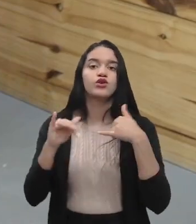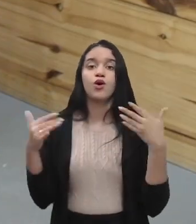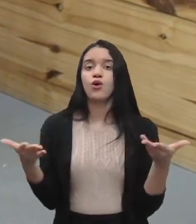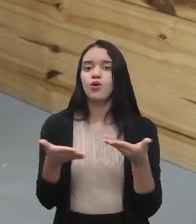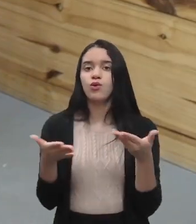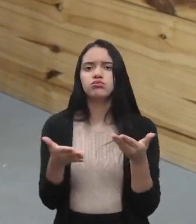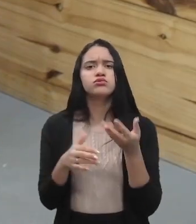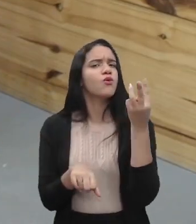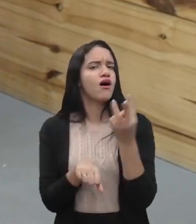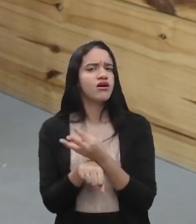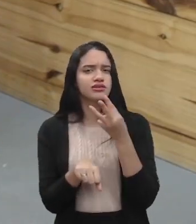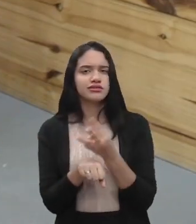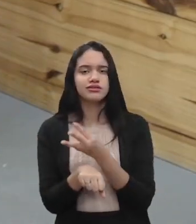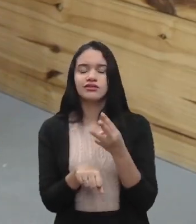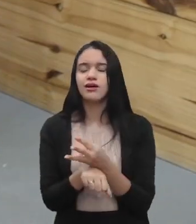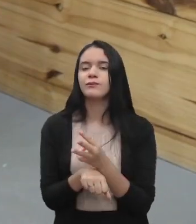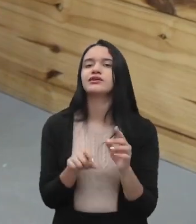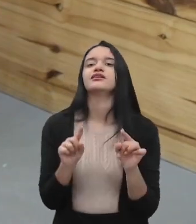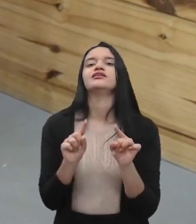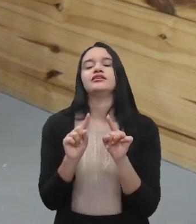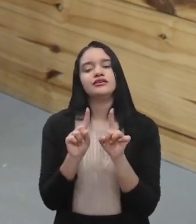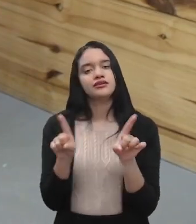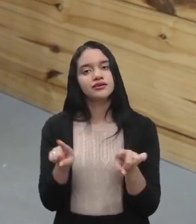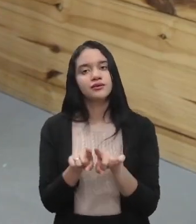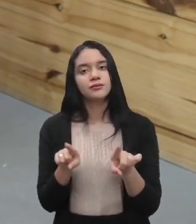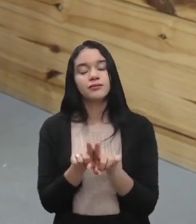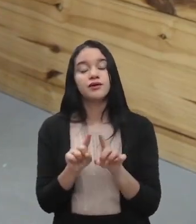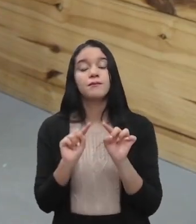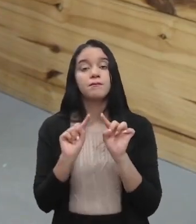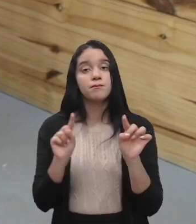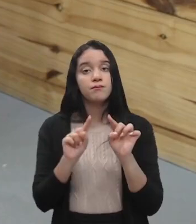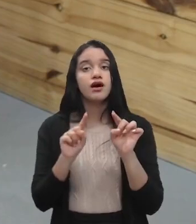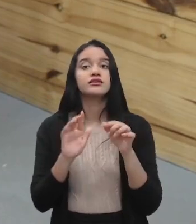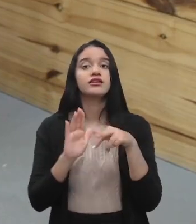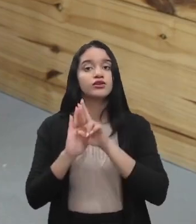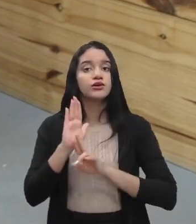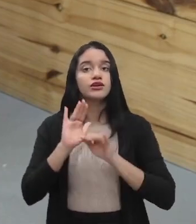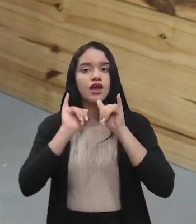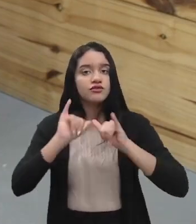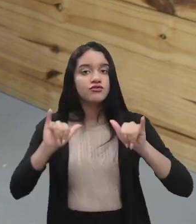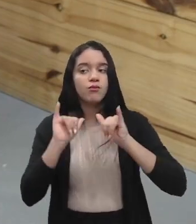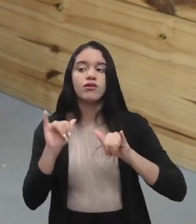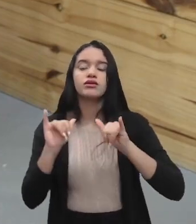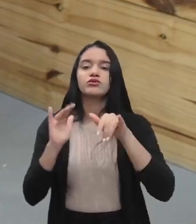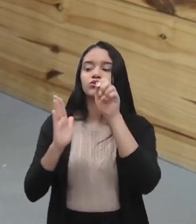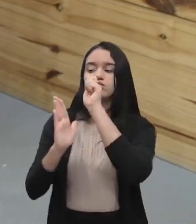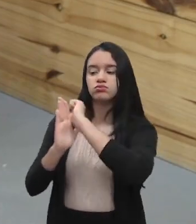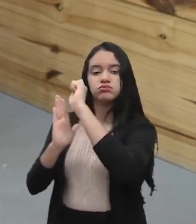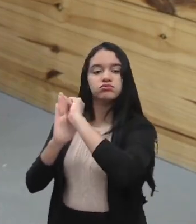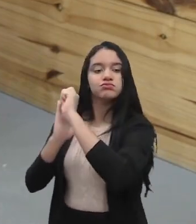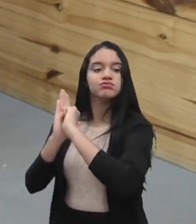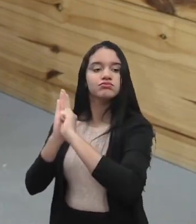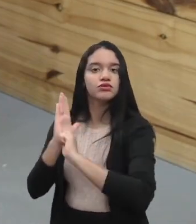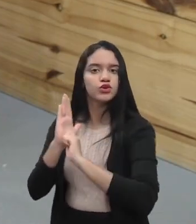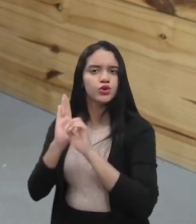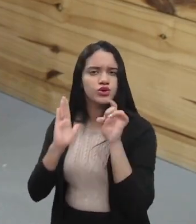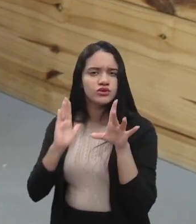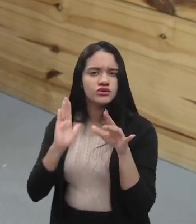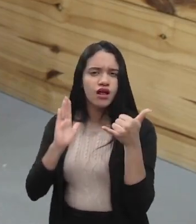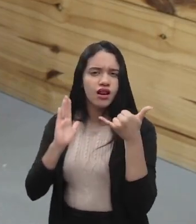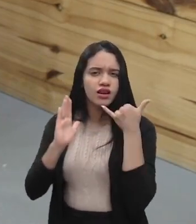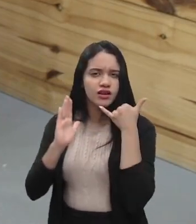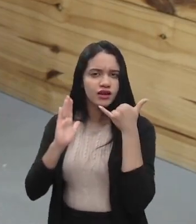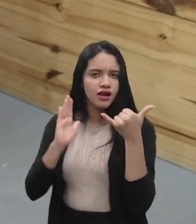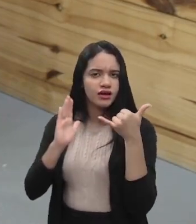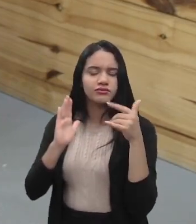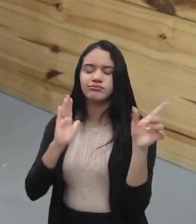até o WhatsApp serve, tá? Mas passar relatórios informando por escrito, porque só ligar, só falar, não vai